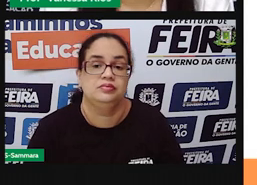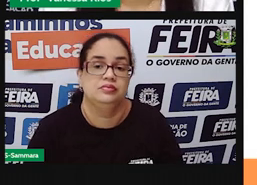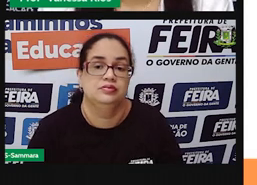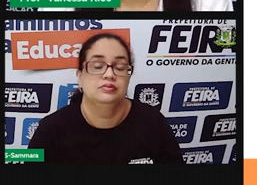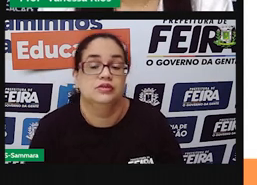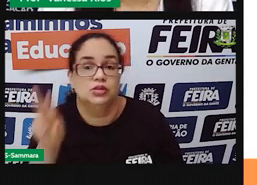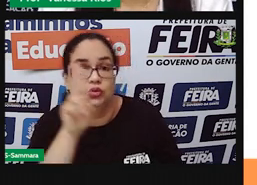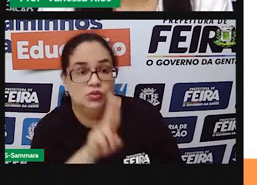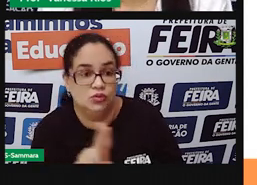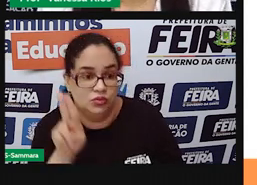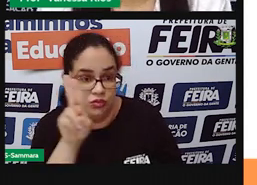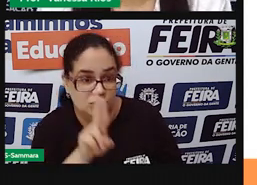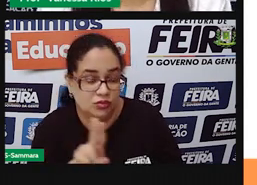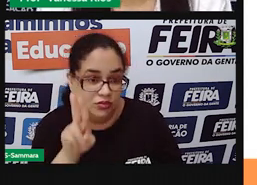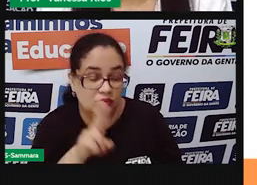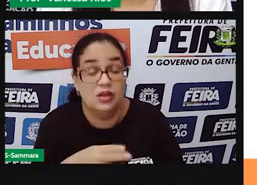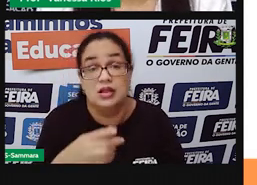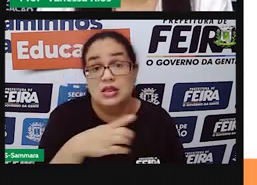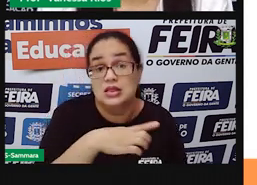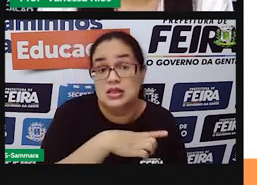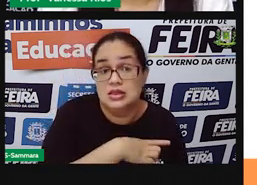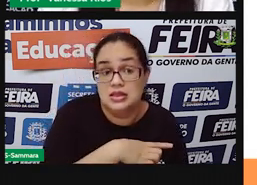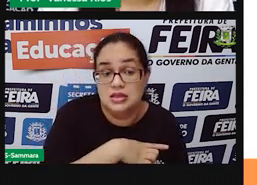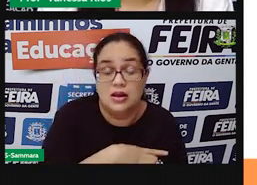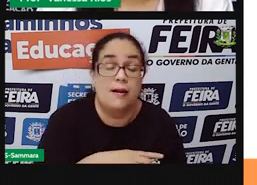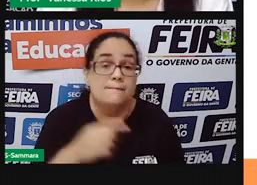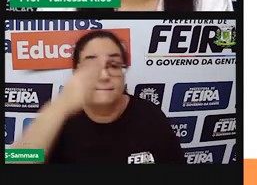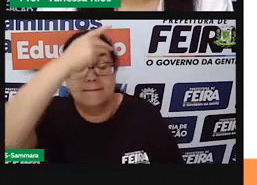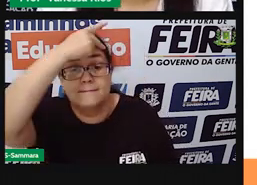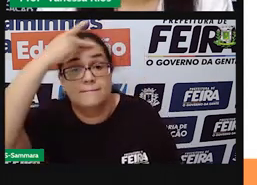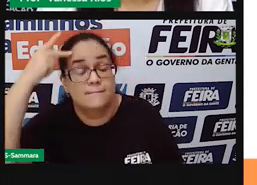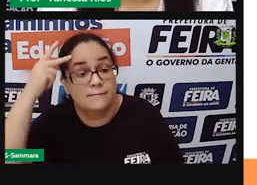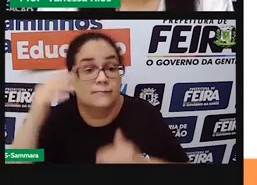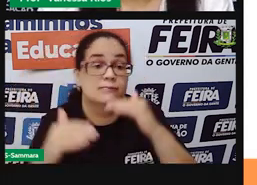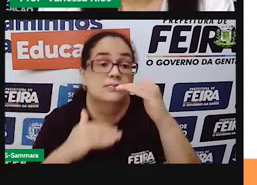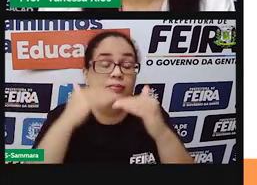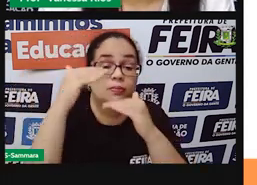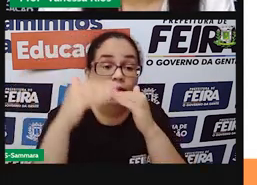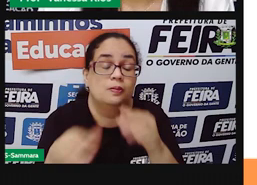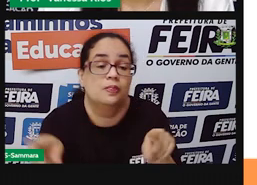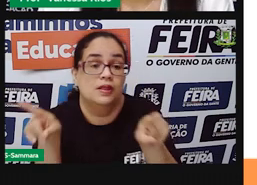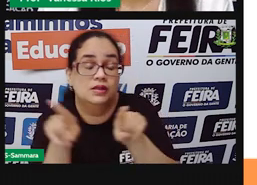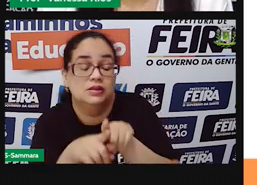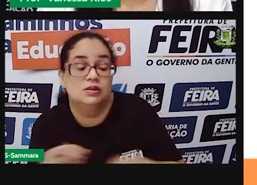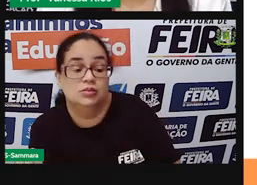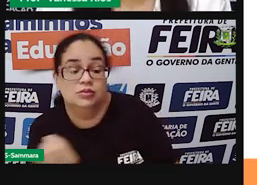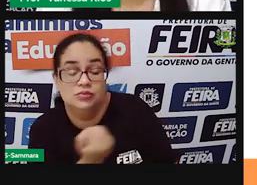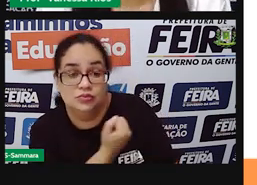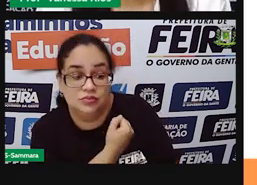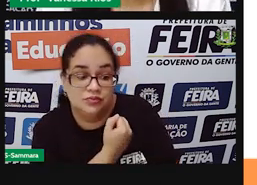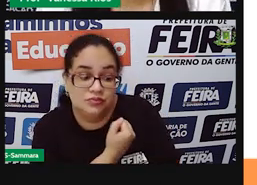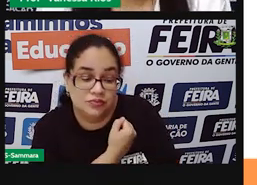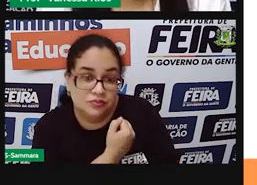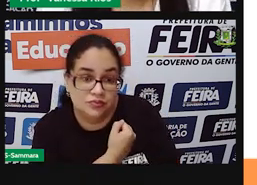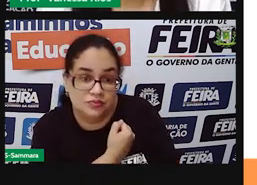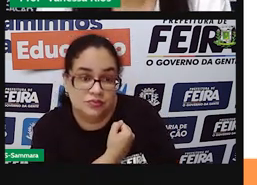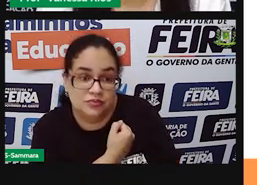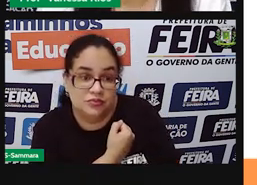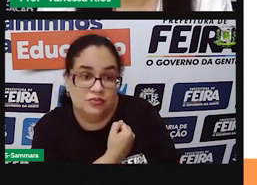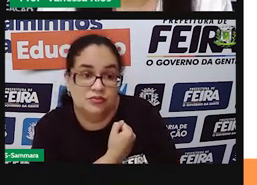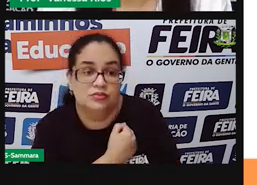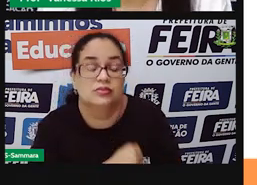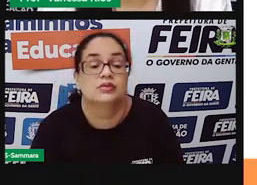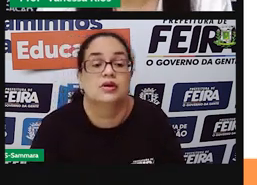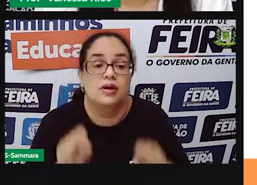utilizado. E ele varia em pessoa e varia também em número. Podendo aparecer no singular